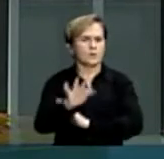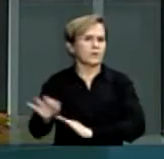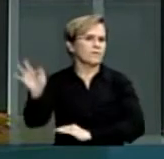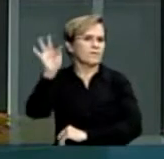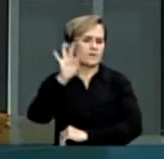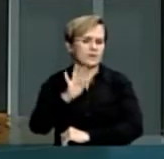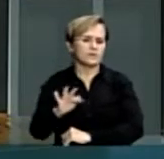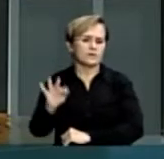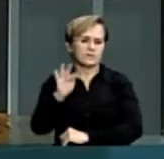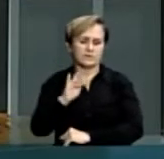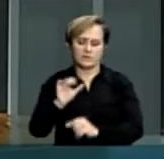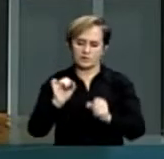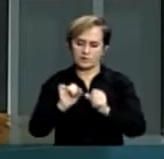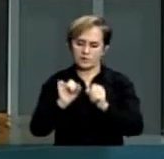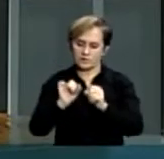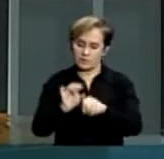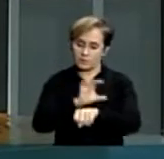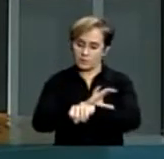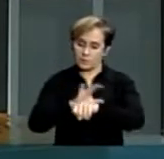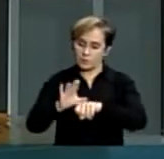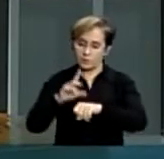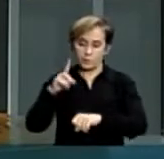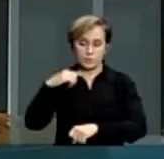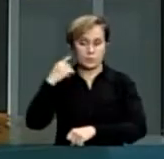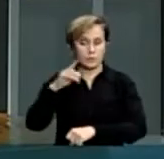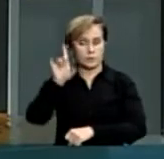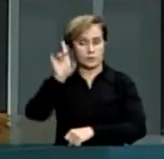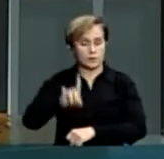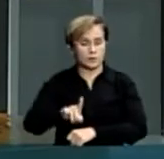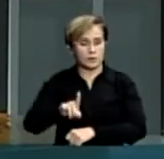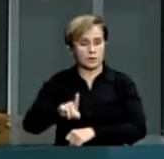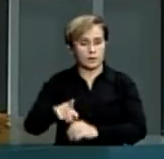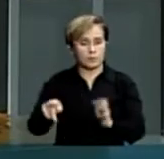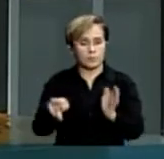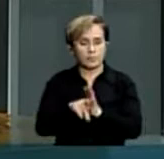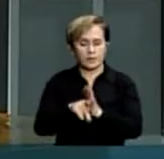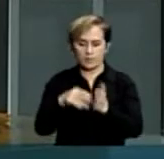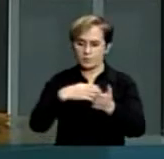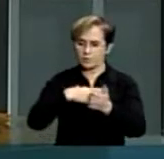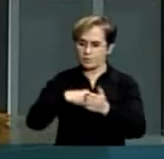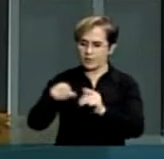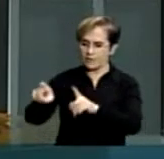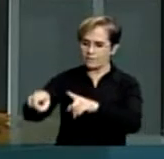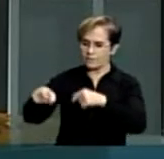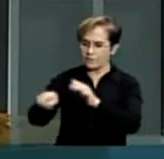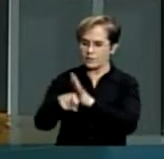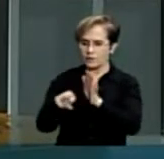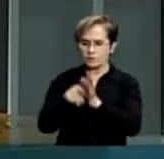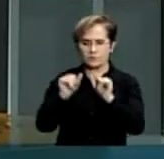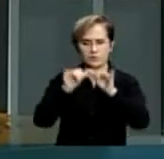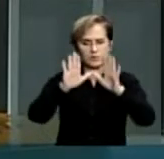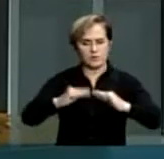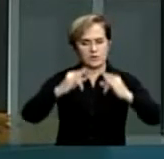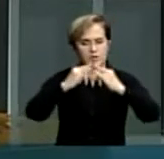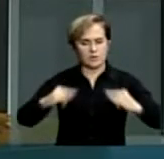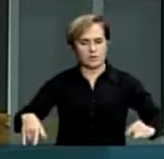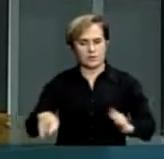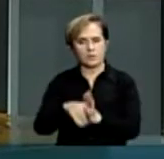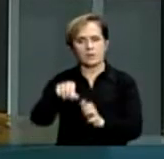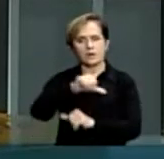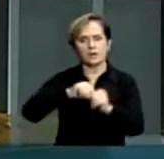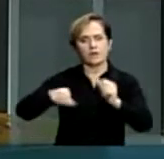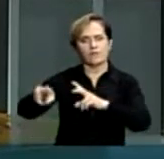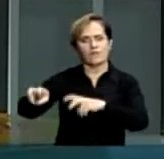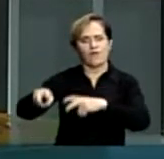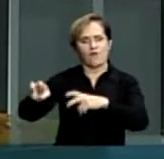realizou um curso de direito para filhos e filhas de assentados de reforma agrária. Por isso, eu quero